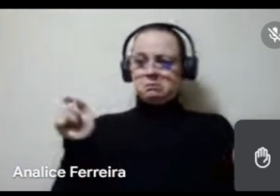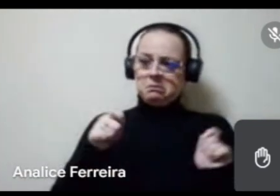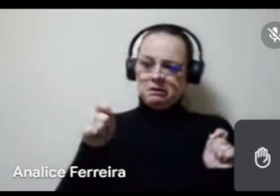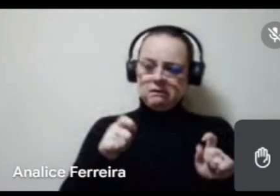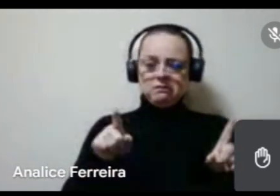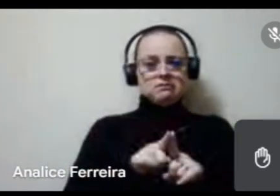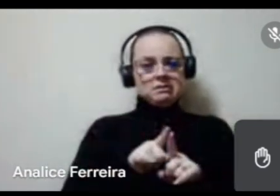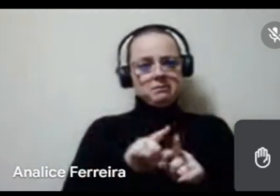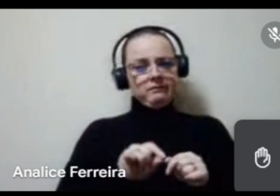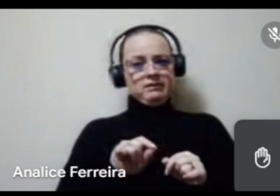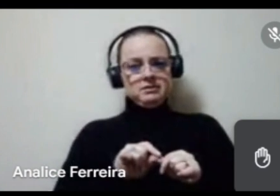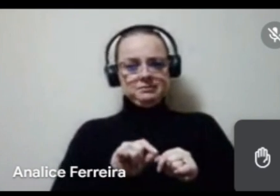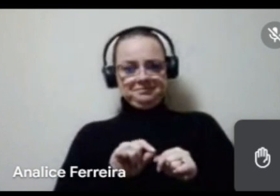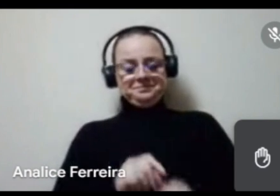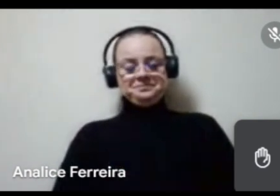fazer,